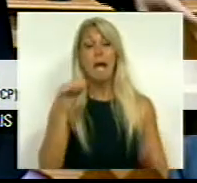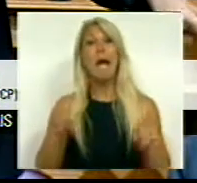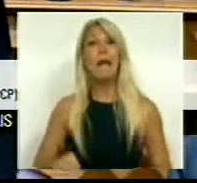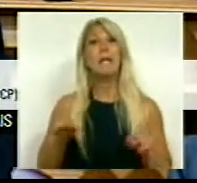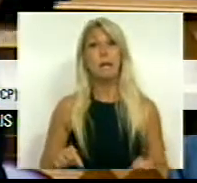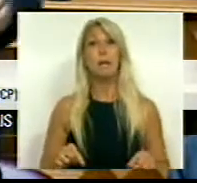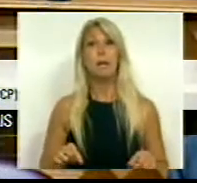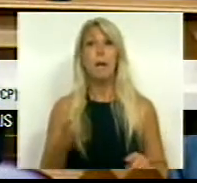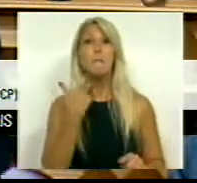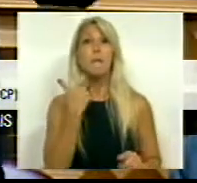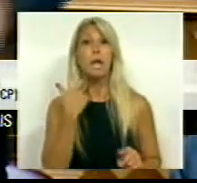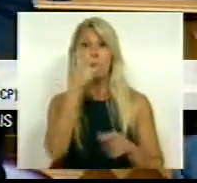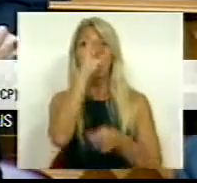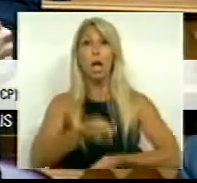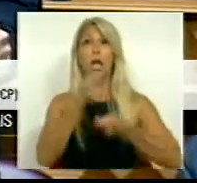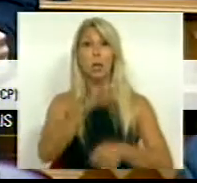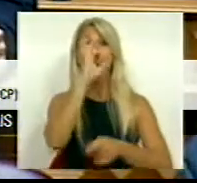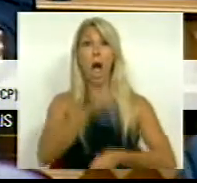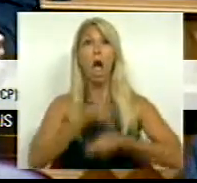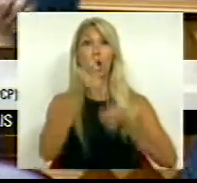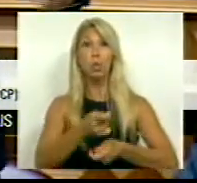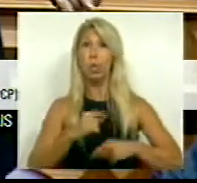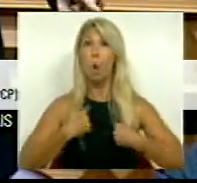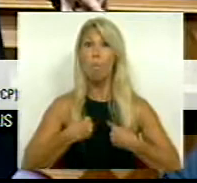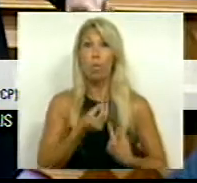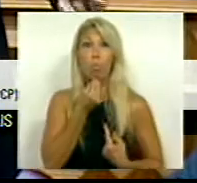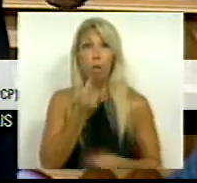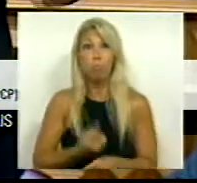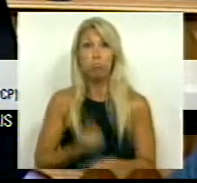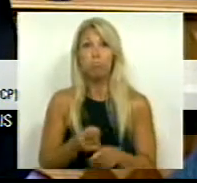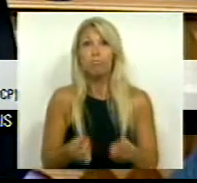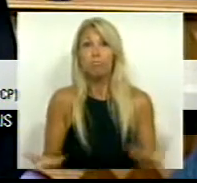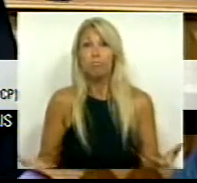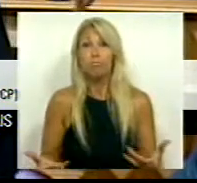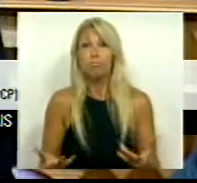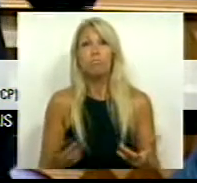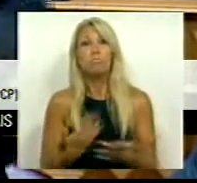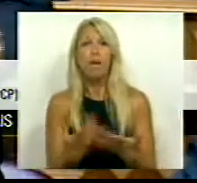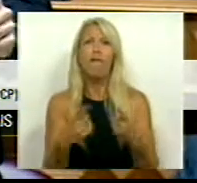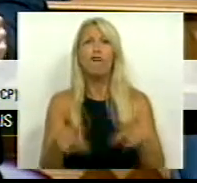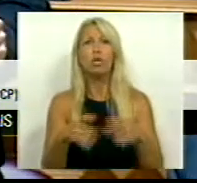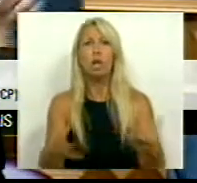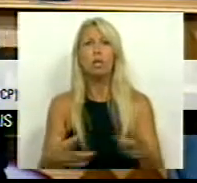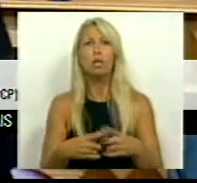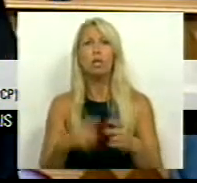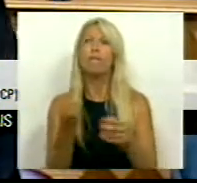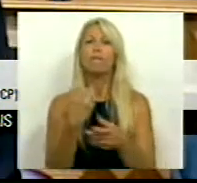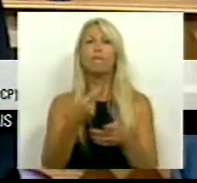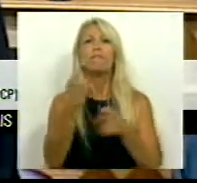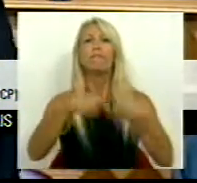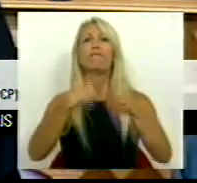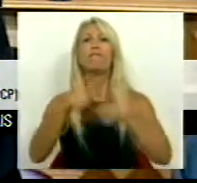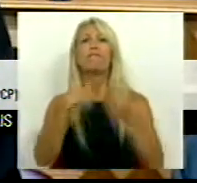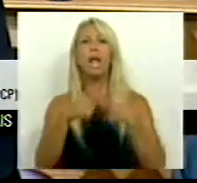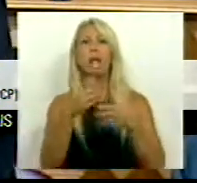os pequenos agricultores da agricultura de subsistência a colocar faturas para a venda do ramo de salsa quando os outros